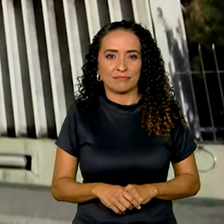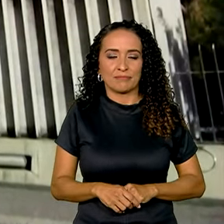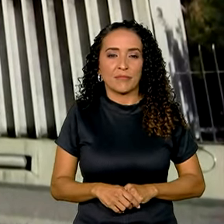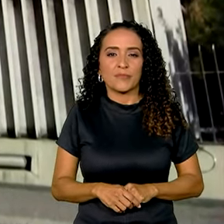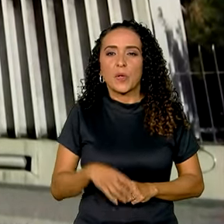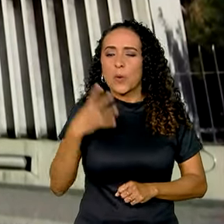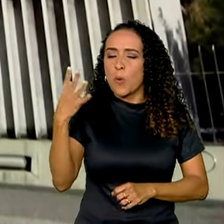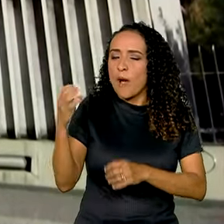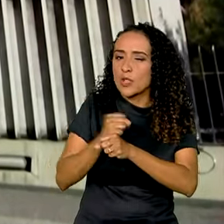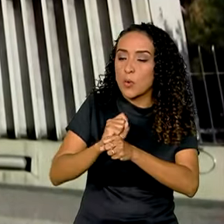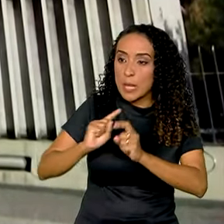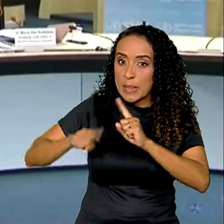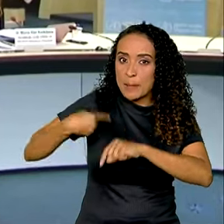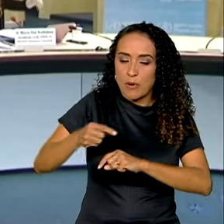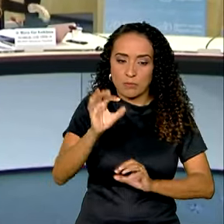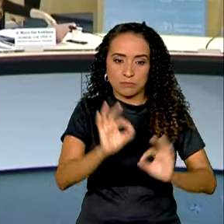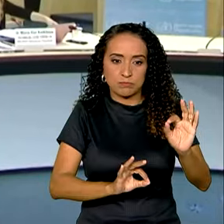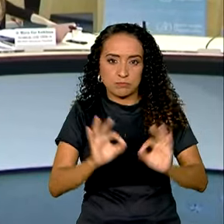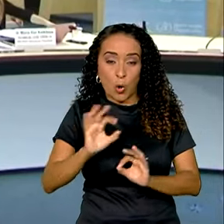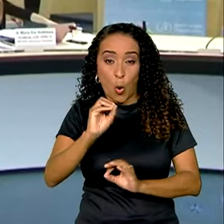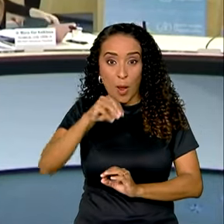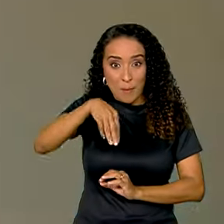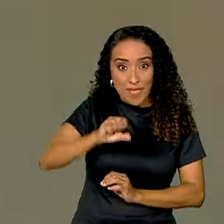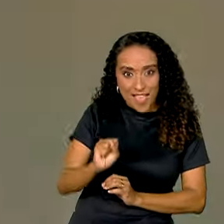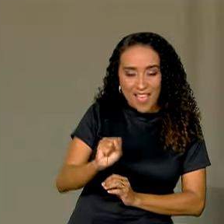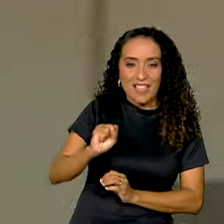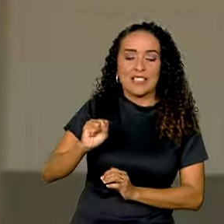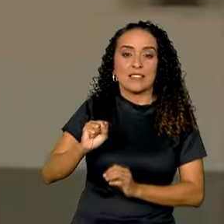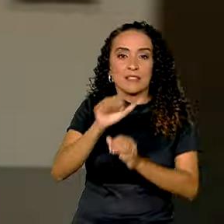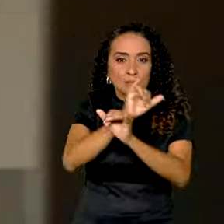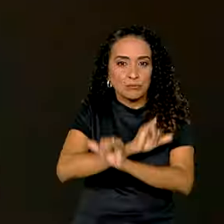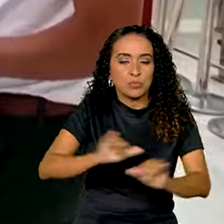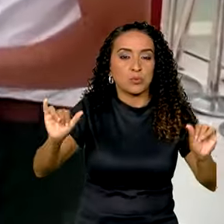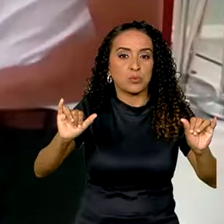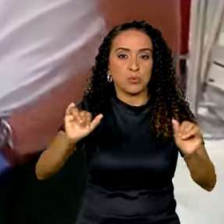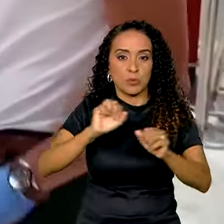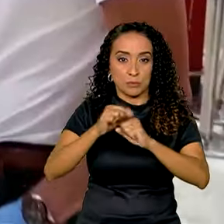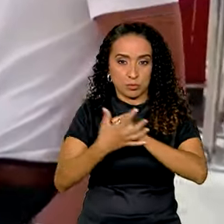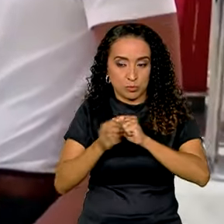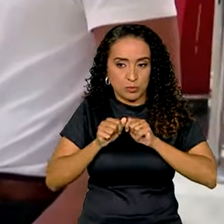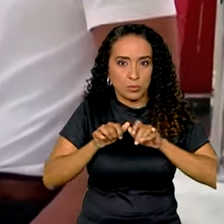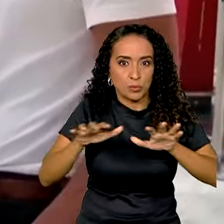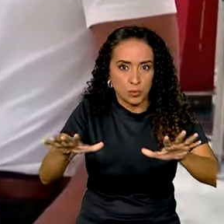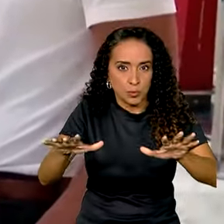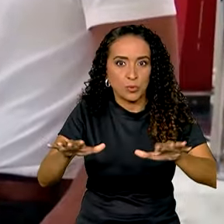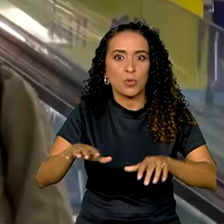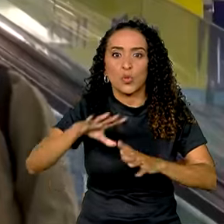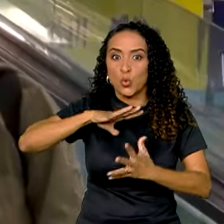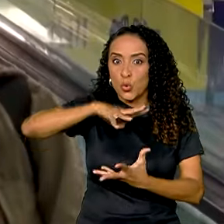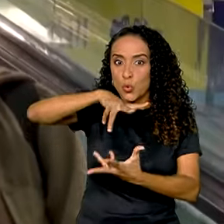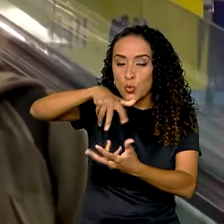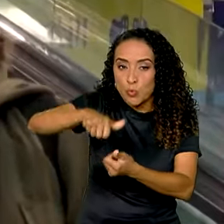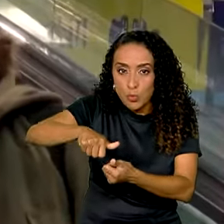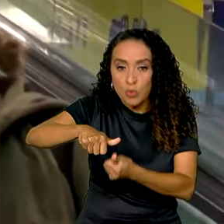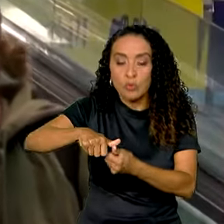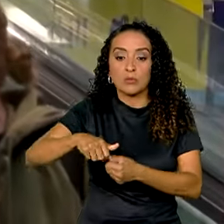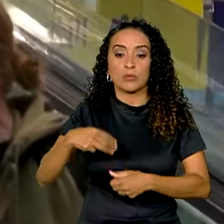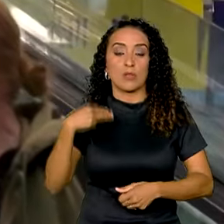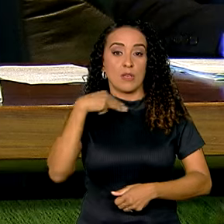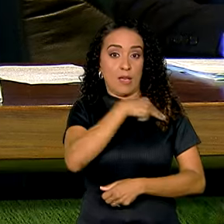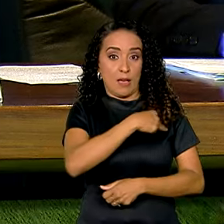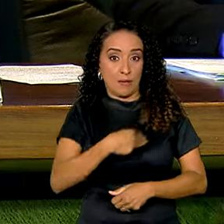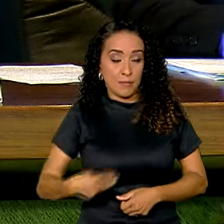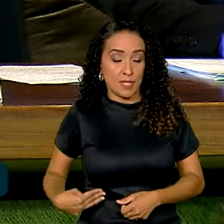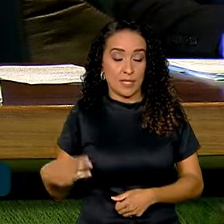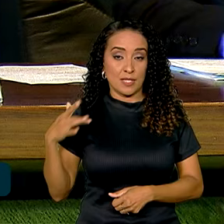Quatro anos após a Organização Mundial de Saúde decretar pandemia do novo coronavírus em todo o mundo, a ministra da